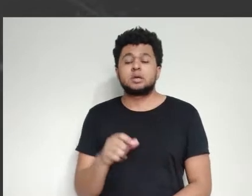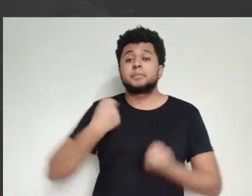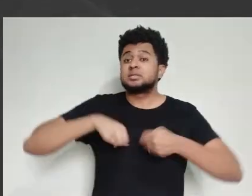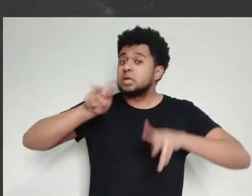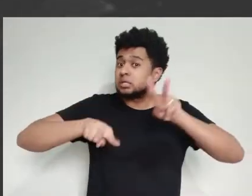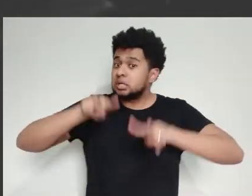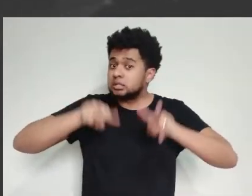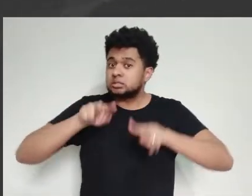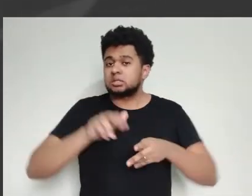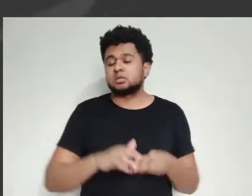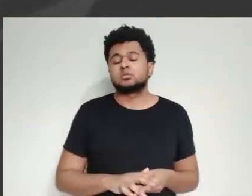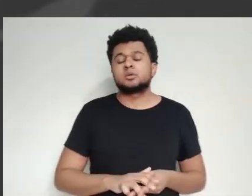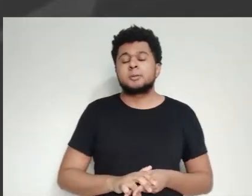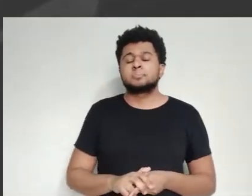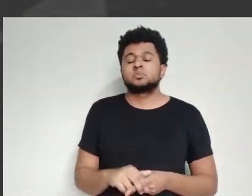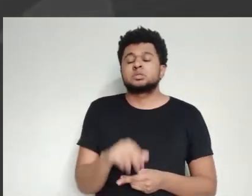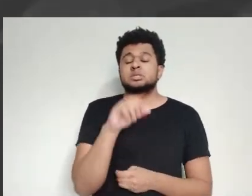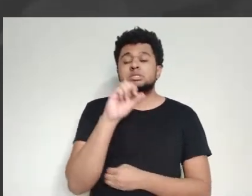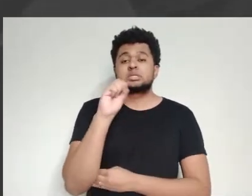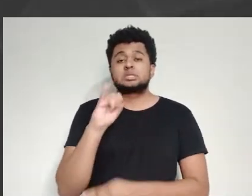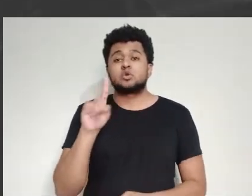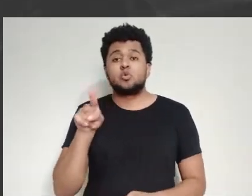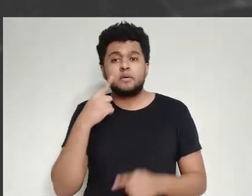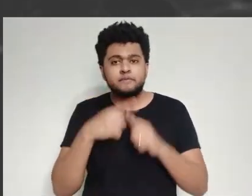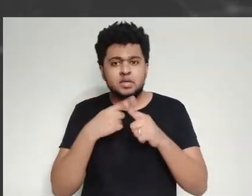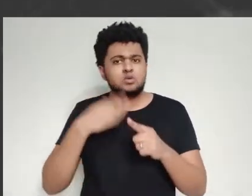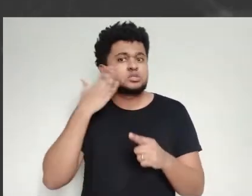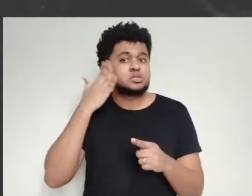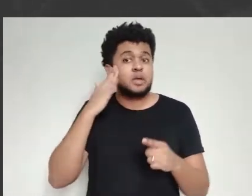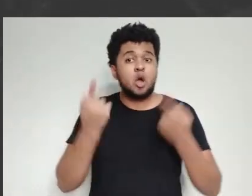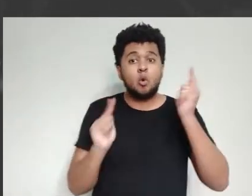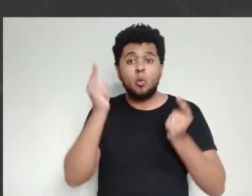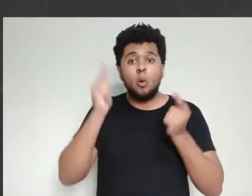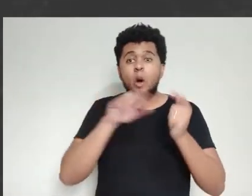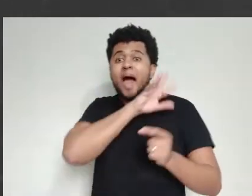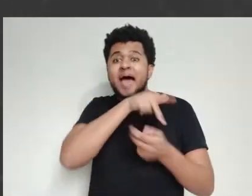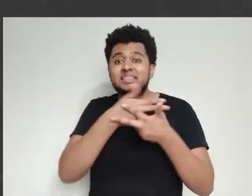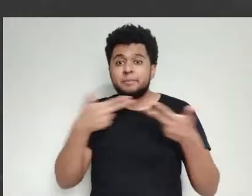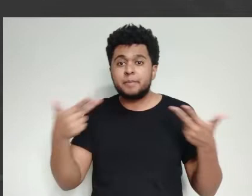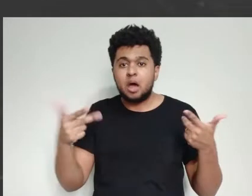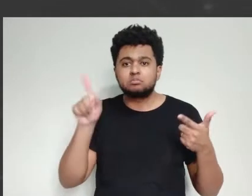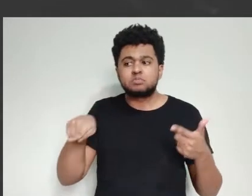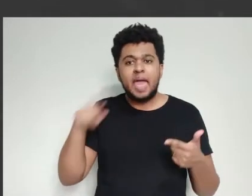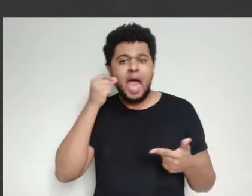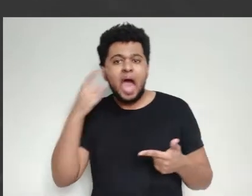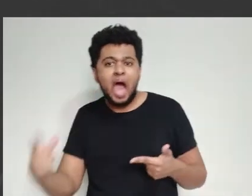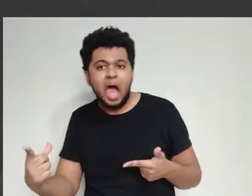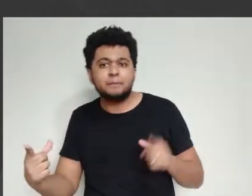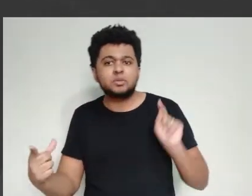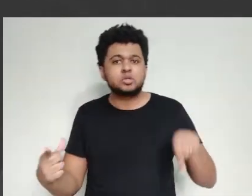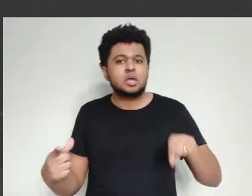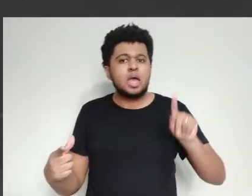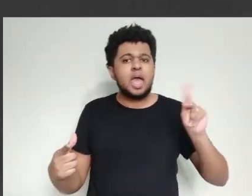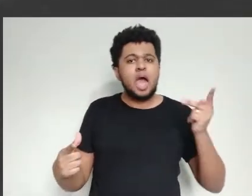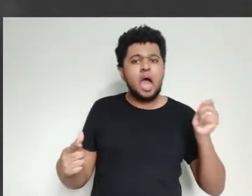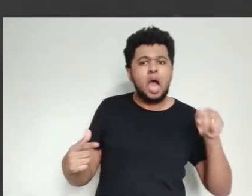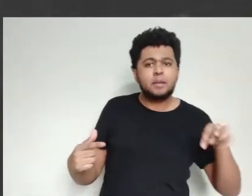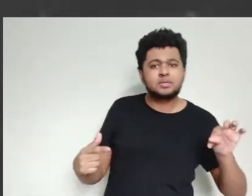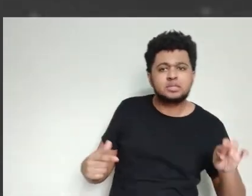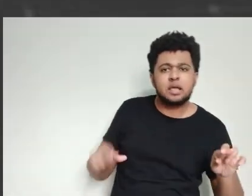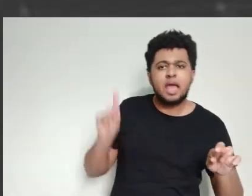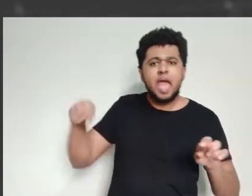-clínicos. A gente pega, a gente tem que escolher qual que o modelo que eu vou usar. Vai ser um camundongo? Vai ser um hamster?